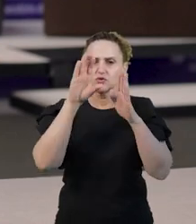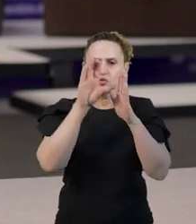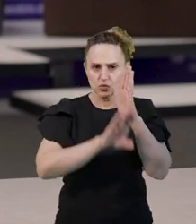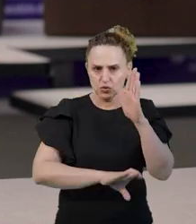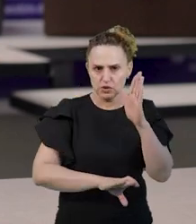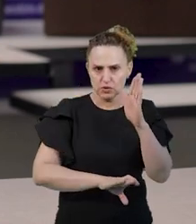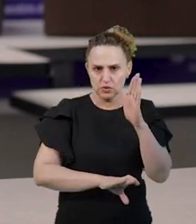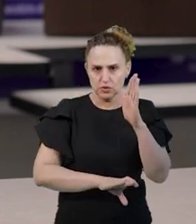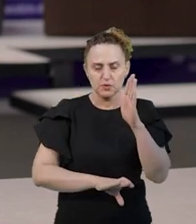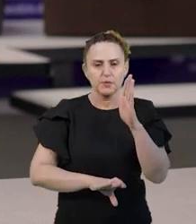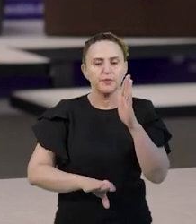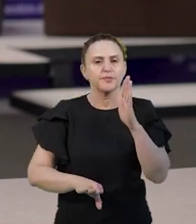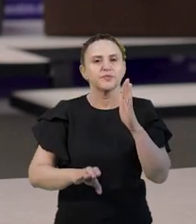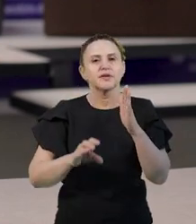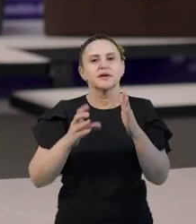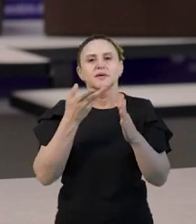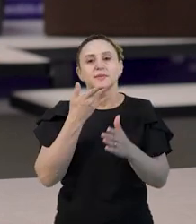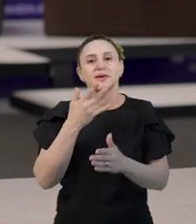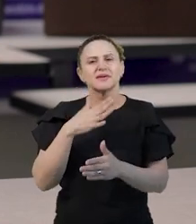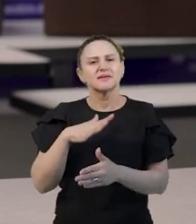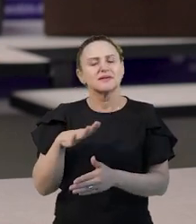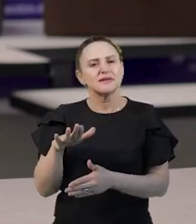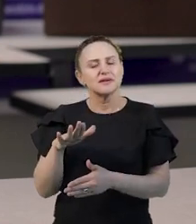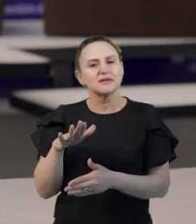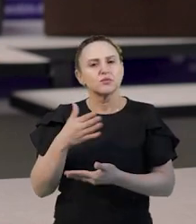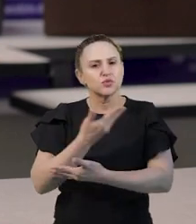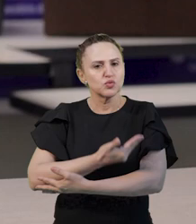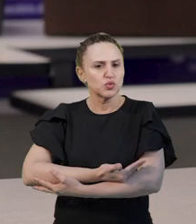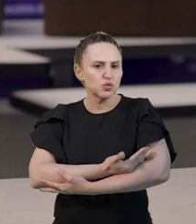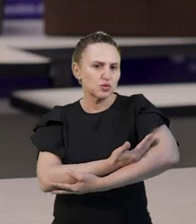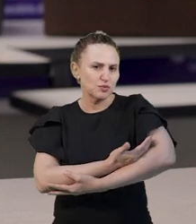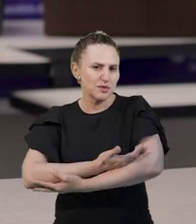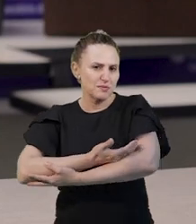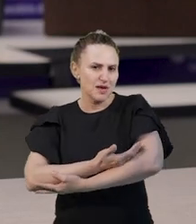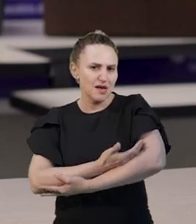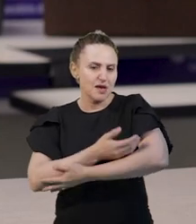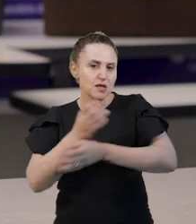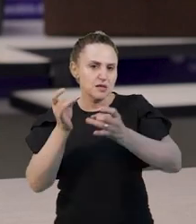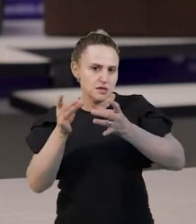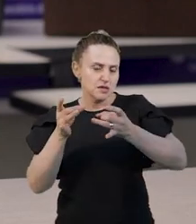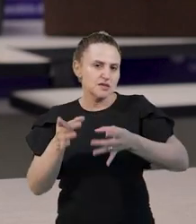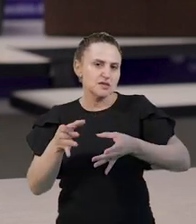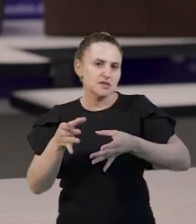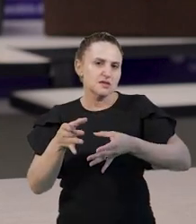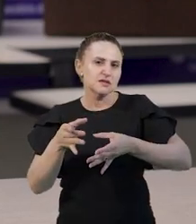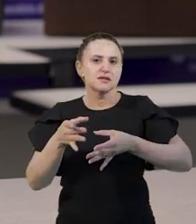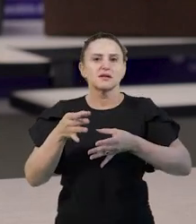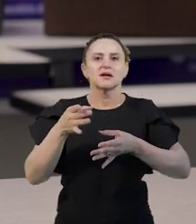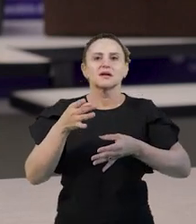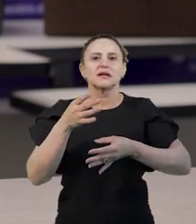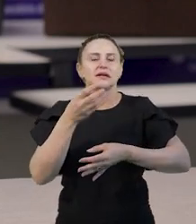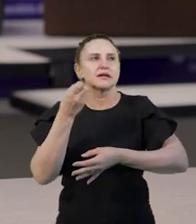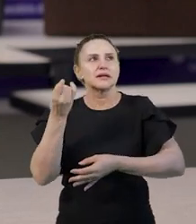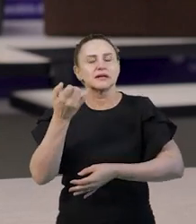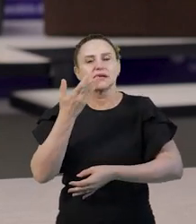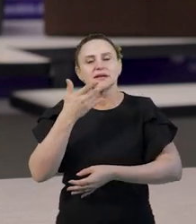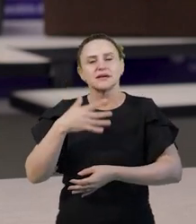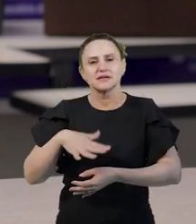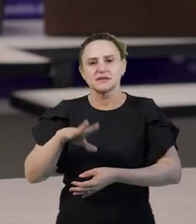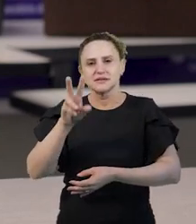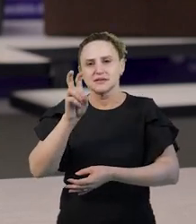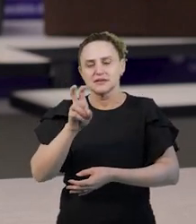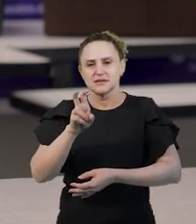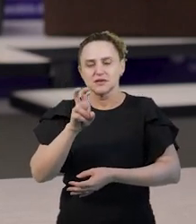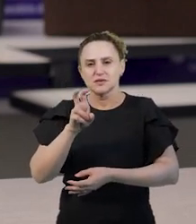para as crianças, desde os bebês até as crianças de 5 anos e 11 meses. Em